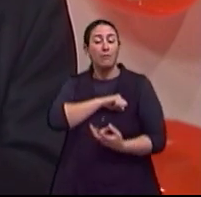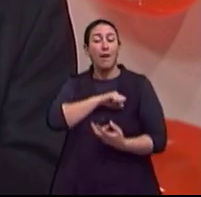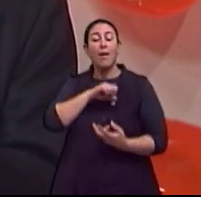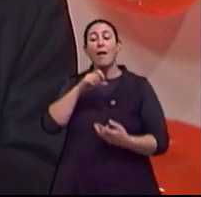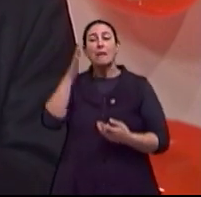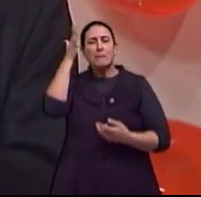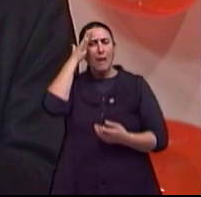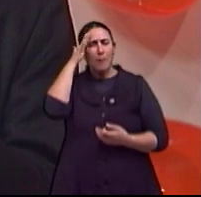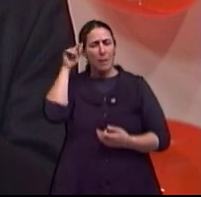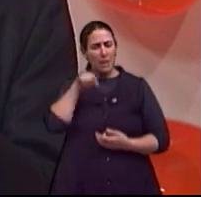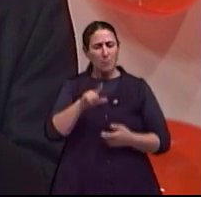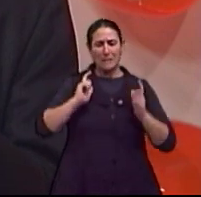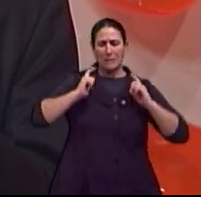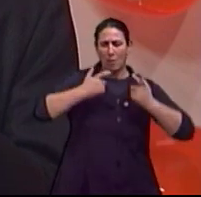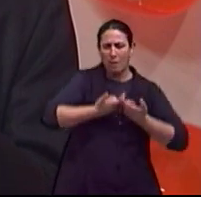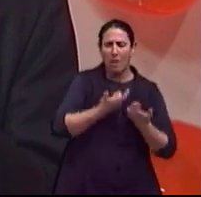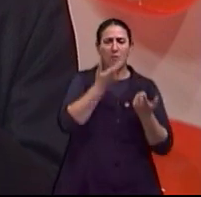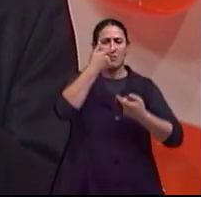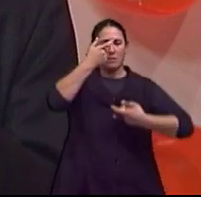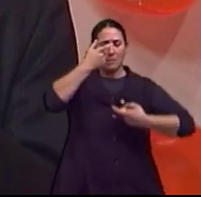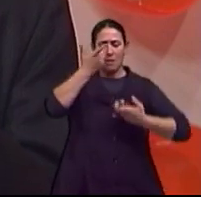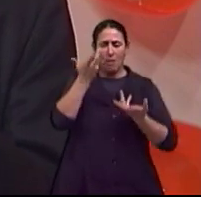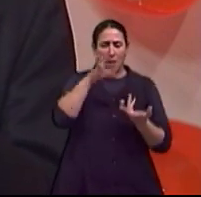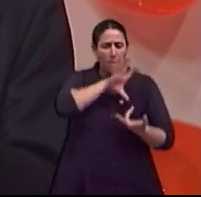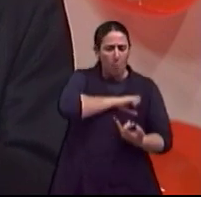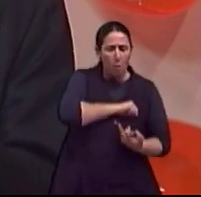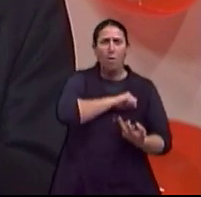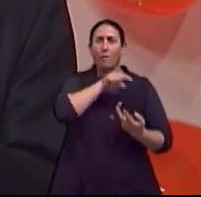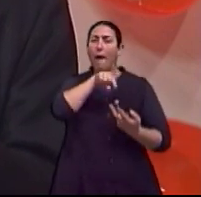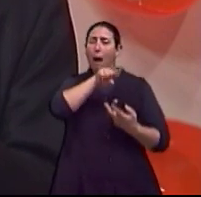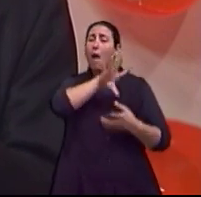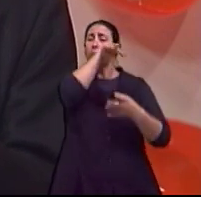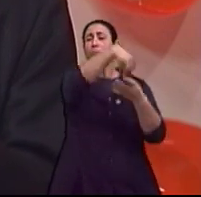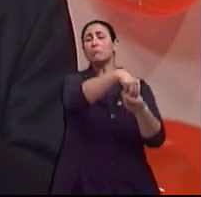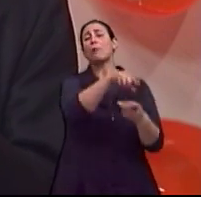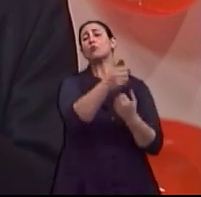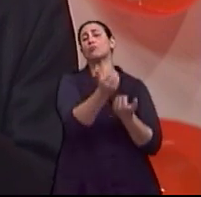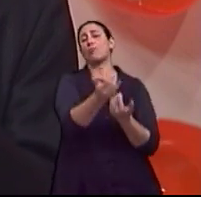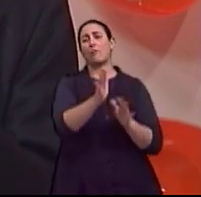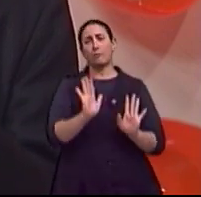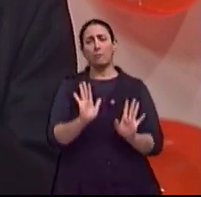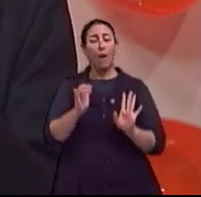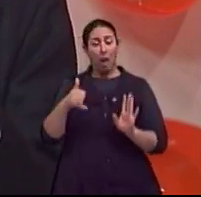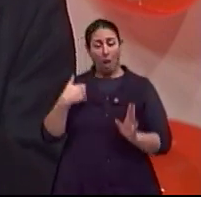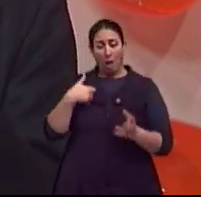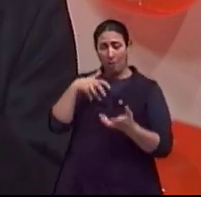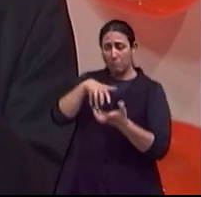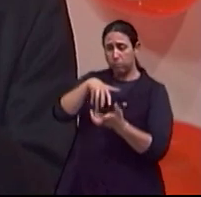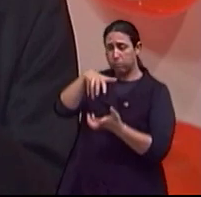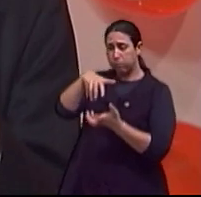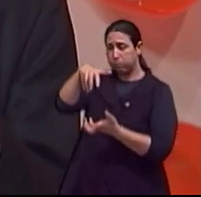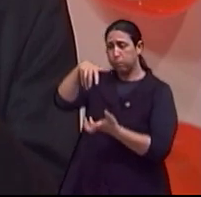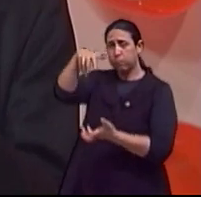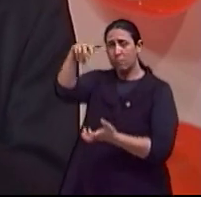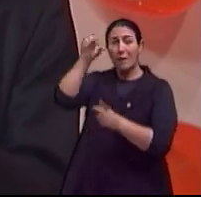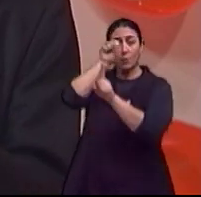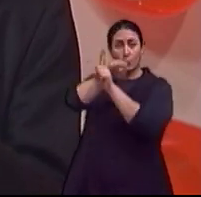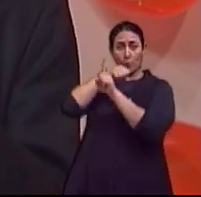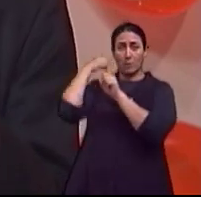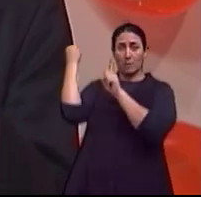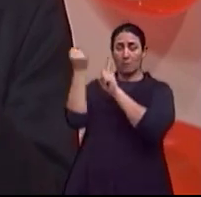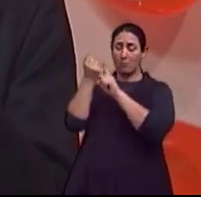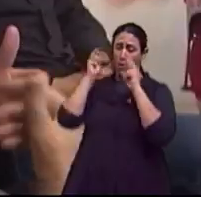na nossa sociedade. Então, quando as pessoas ficam mais velhas e sentem ainda o